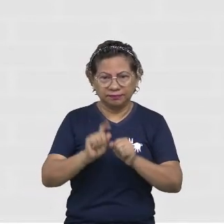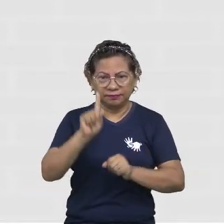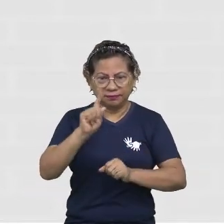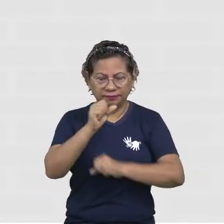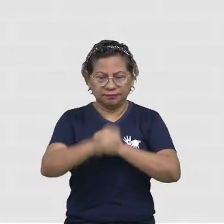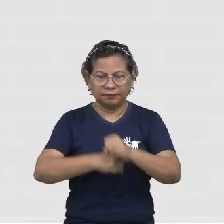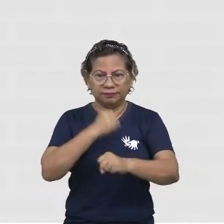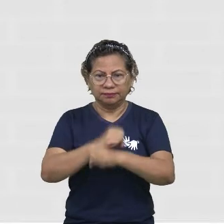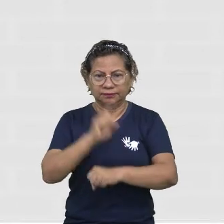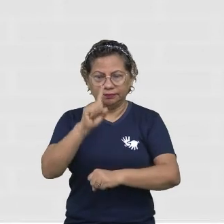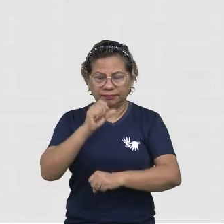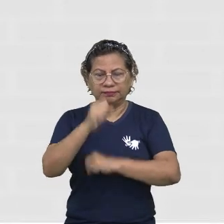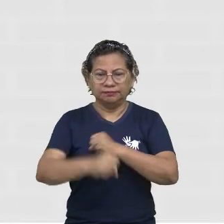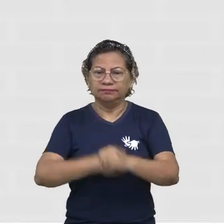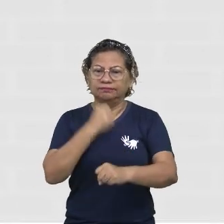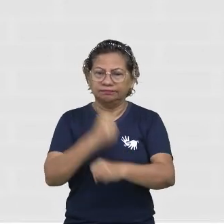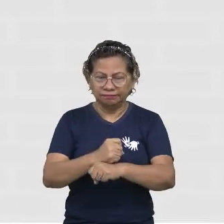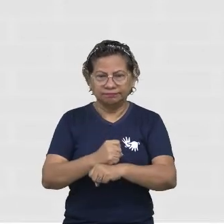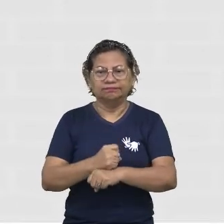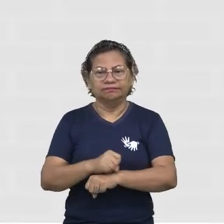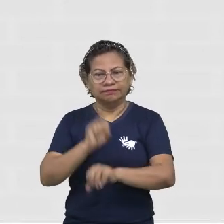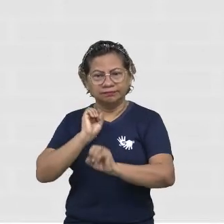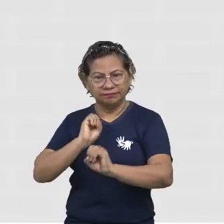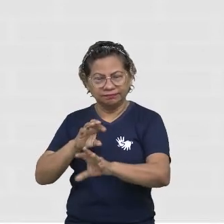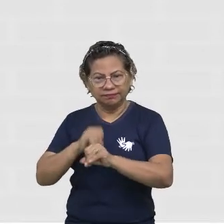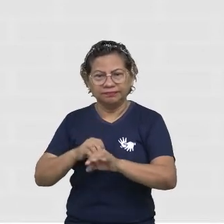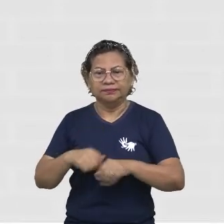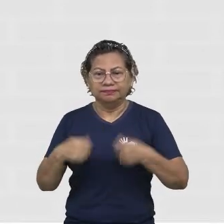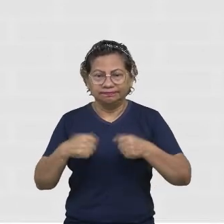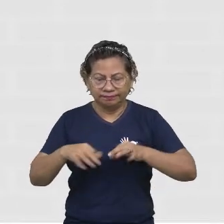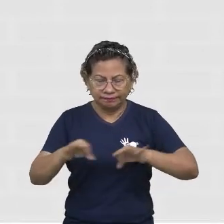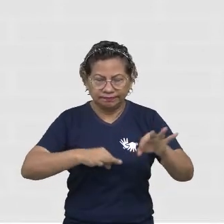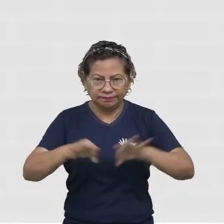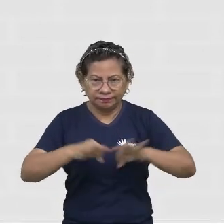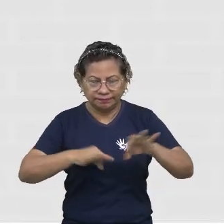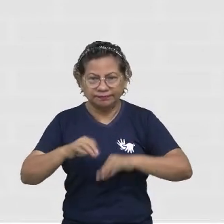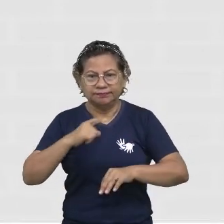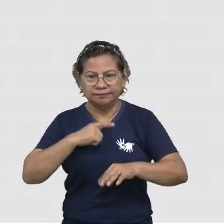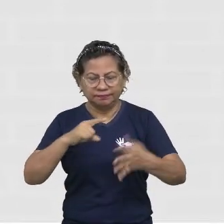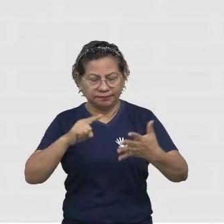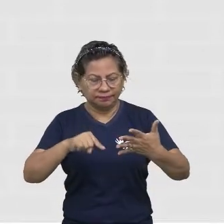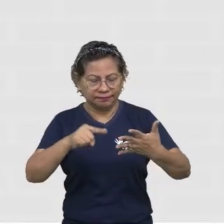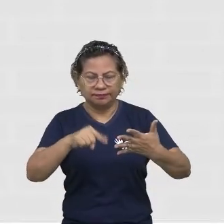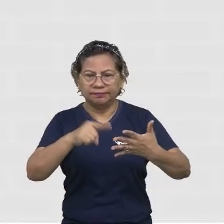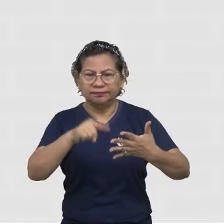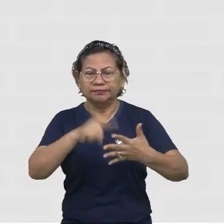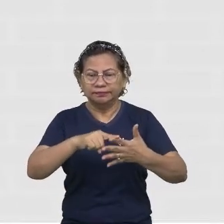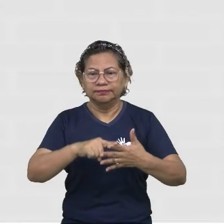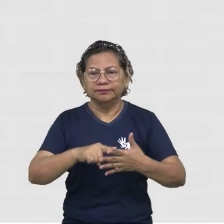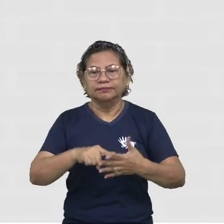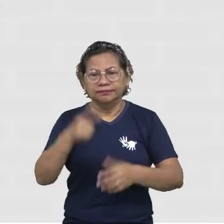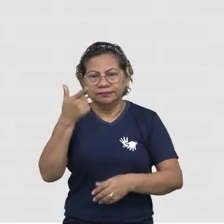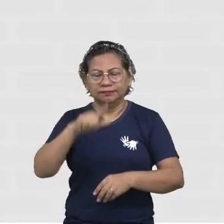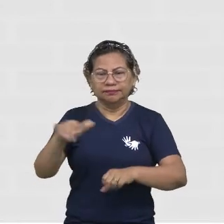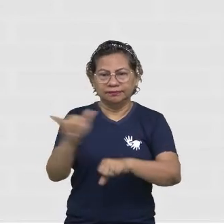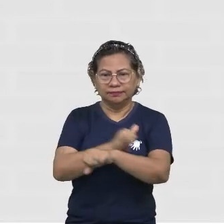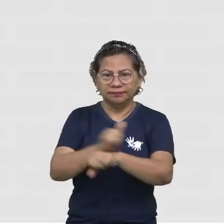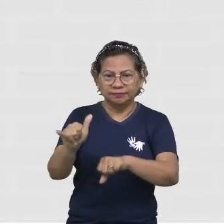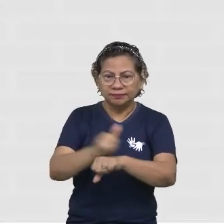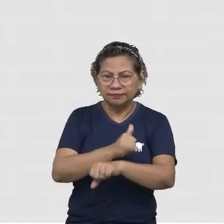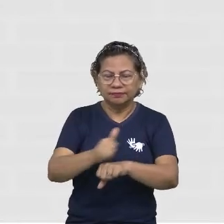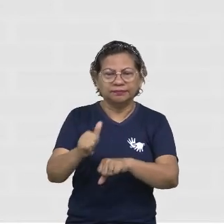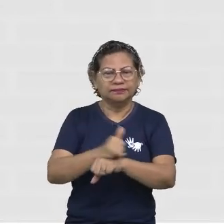etapa do ensino. Aprendendo a se organizar, estabelecer metas e definir estratégias para atingi